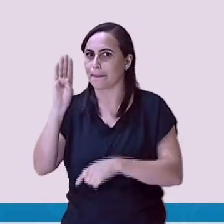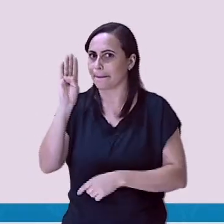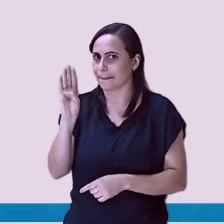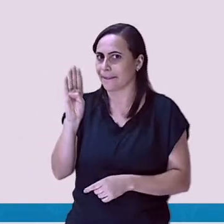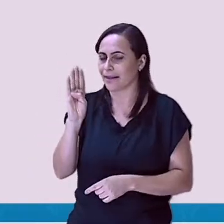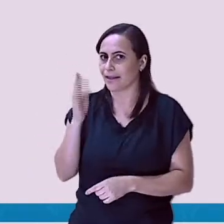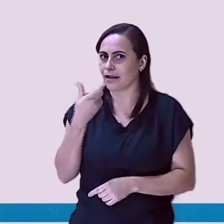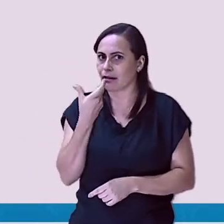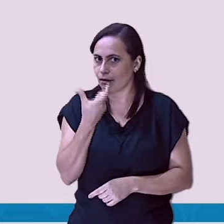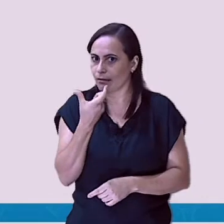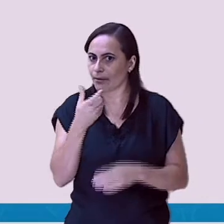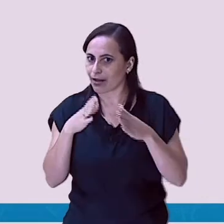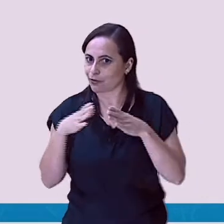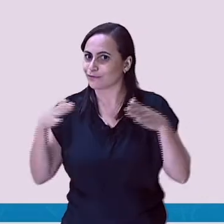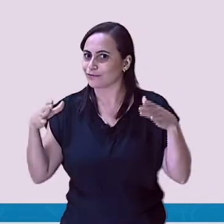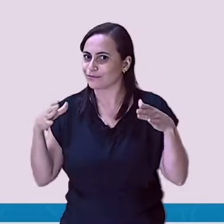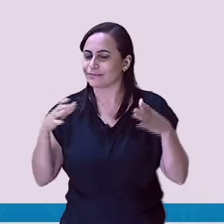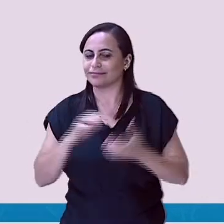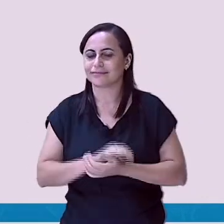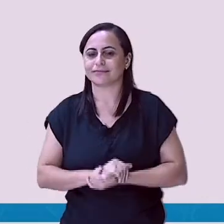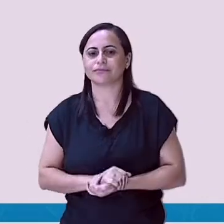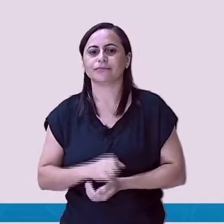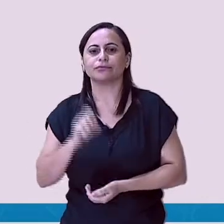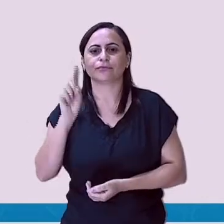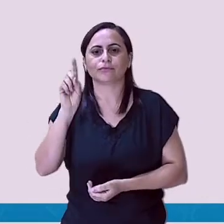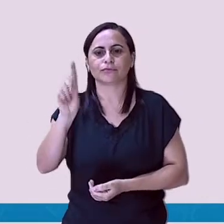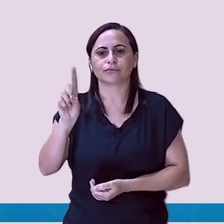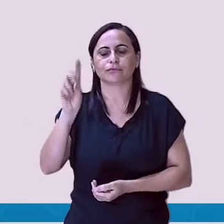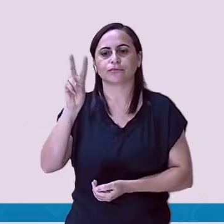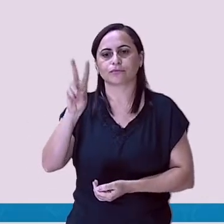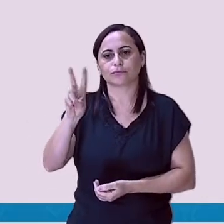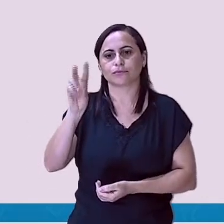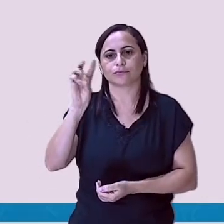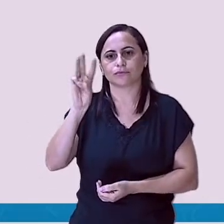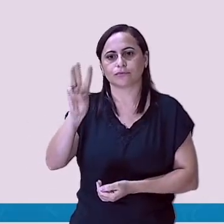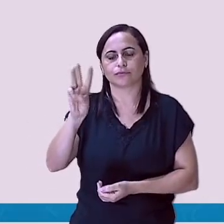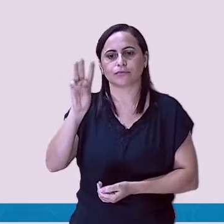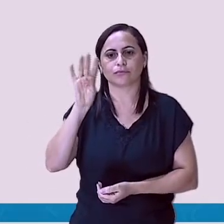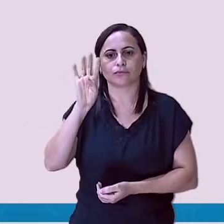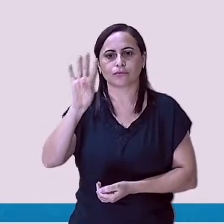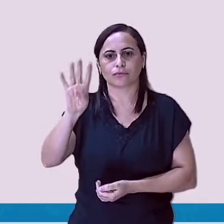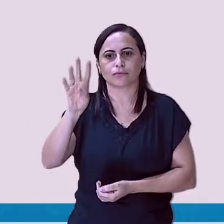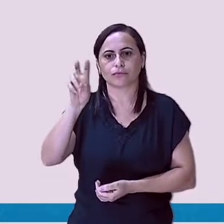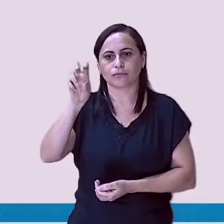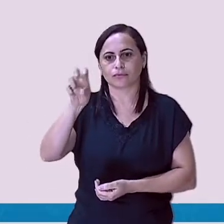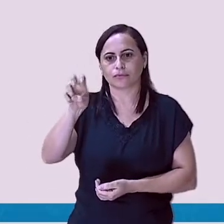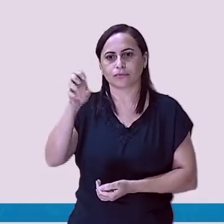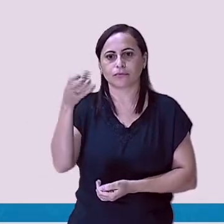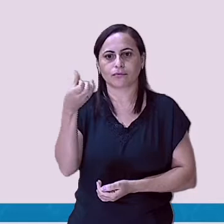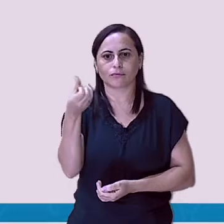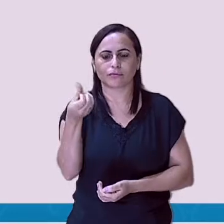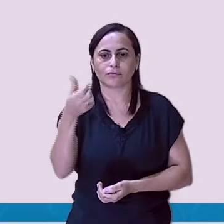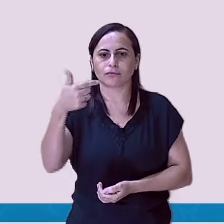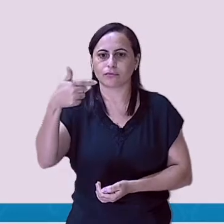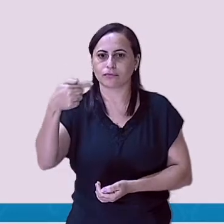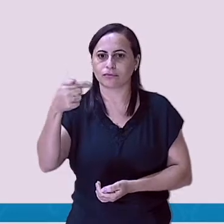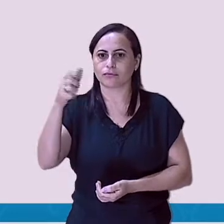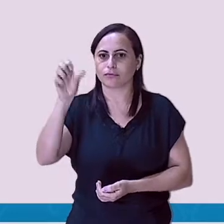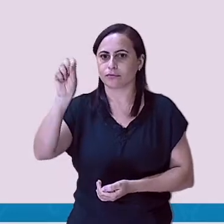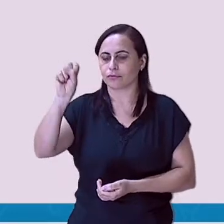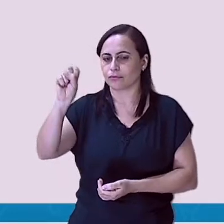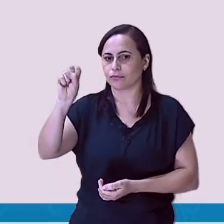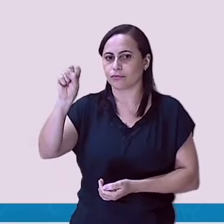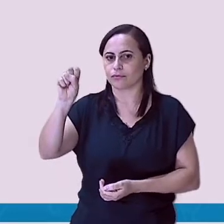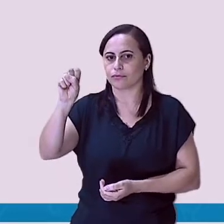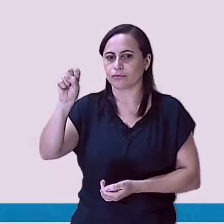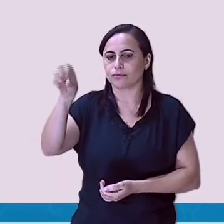palavra, não é? Vamos contar? Um, dois, três, quatro, cinco, seis, sete, oito,